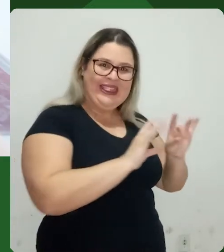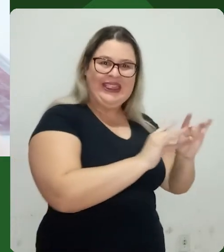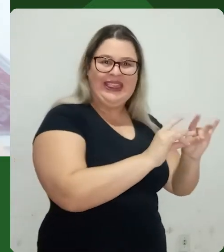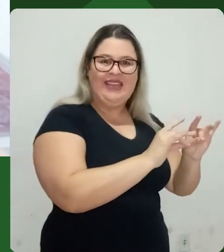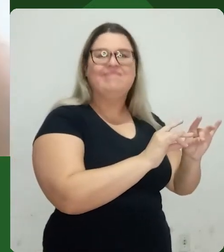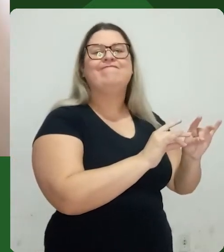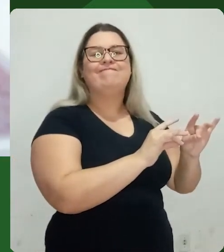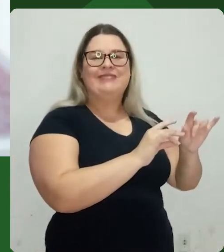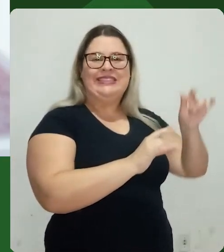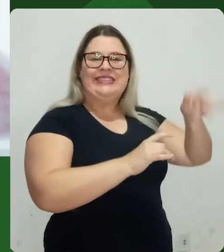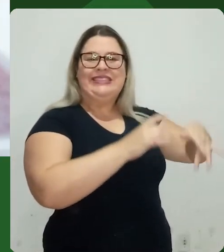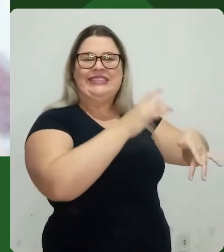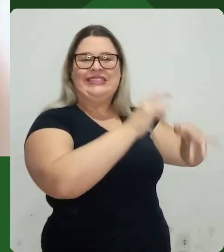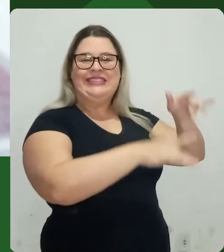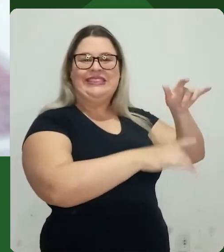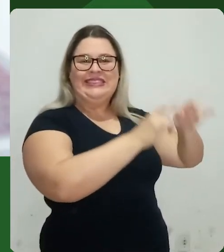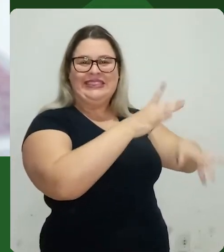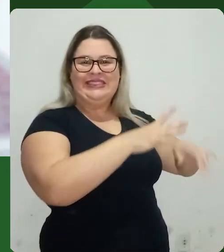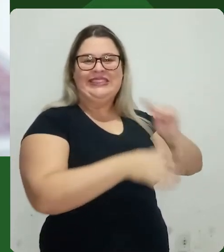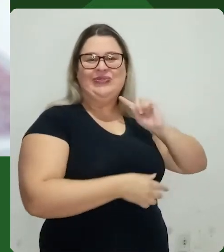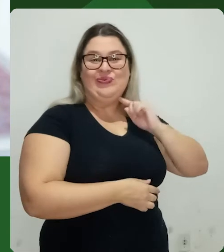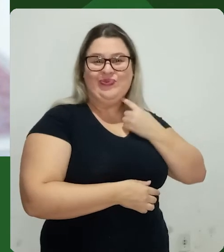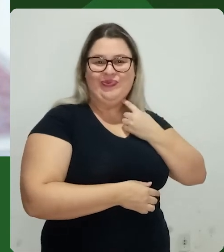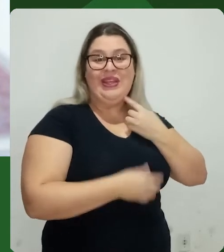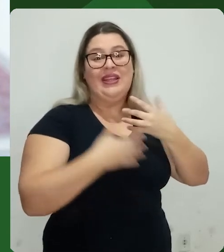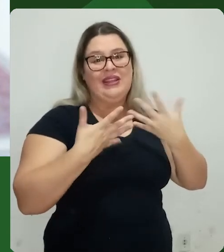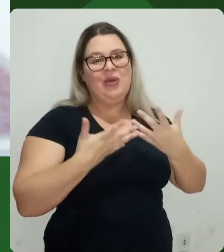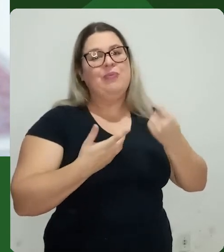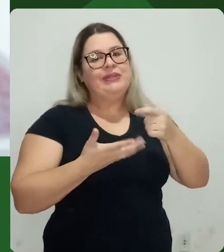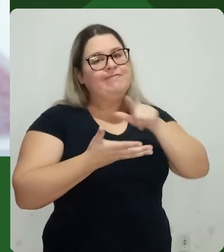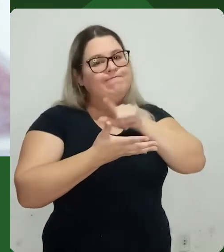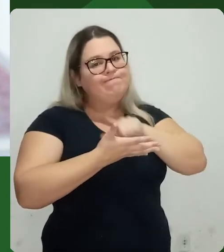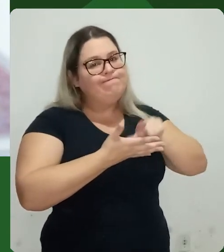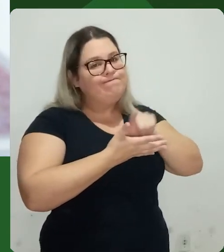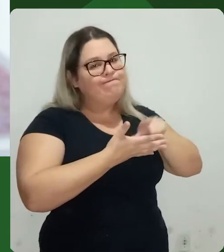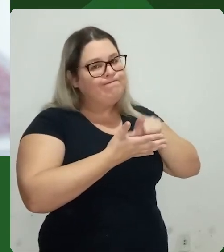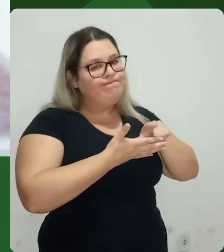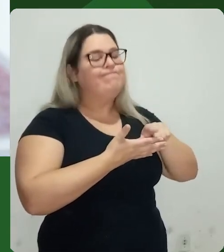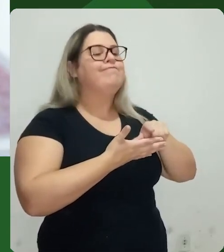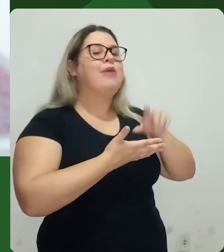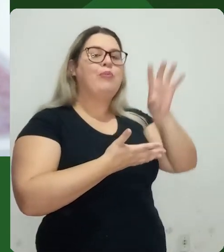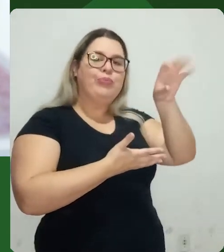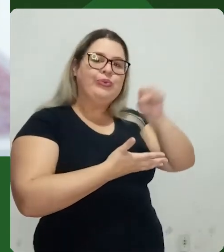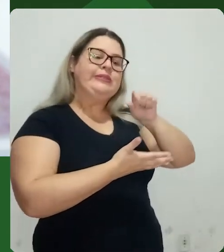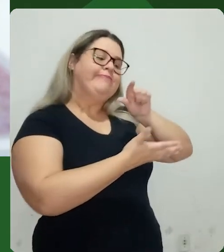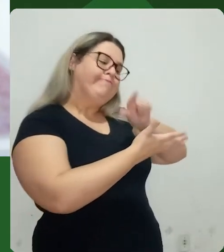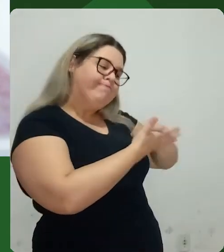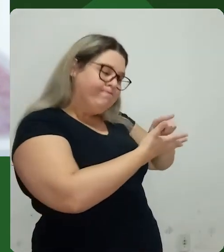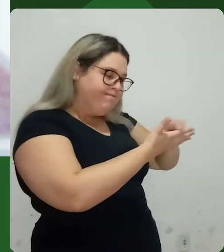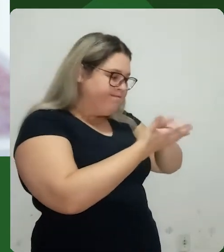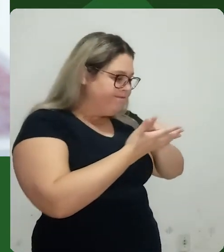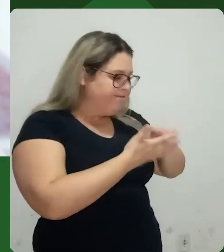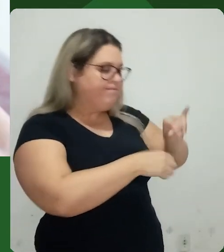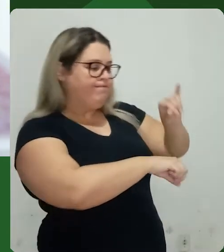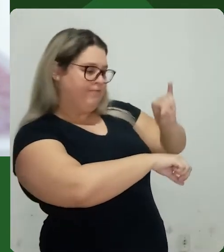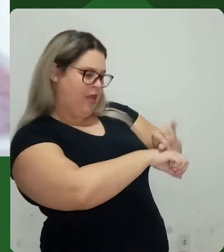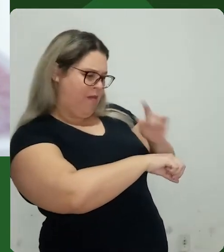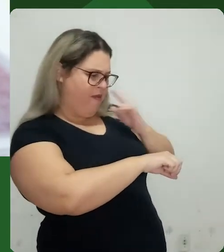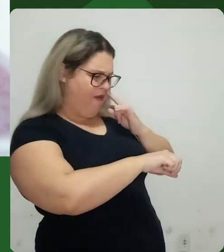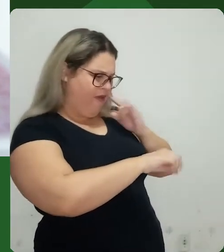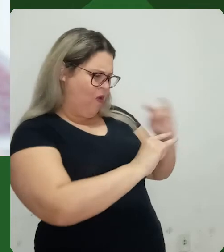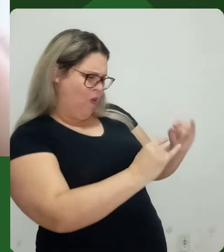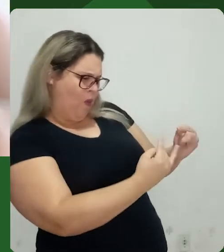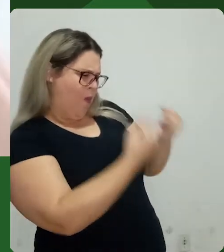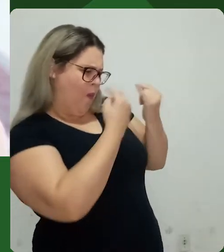digitais acabam ficando muito marcadas nele. A gente não quer essa digital aparecendo na fotografia. Então pega um paninho, pega alguma coisa aí pra limpar,